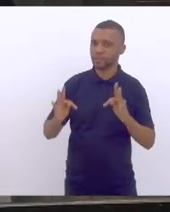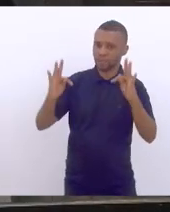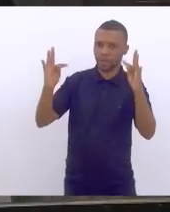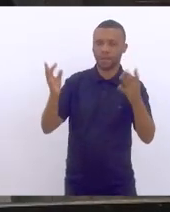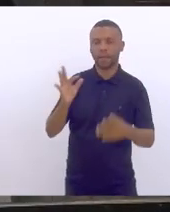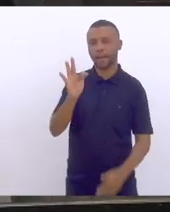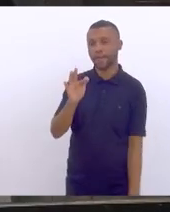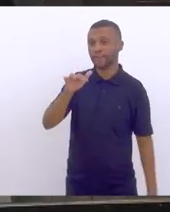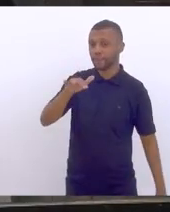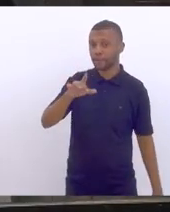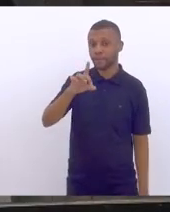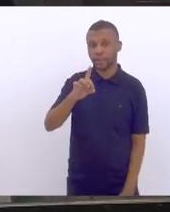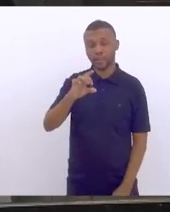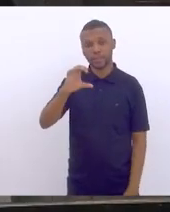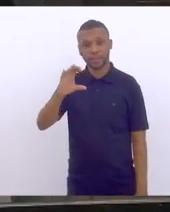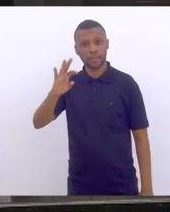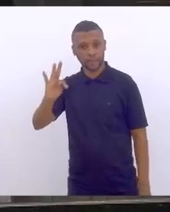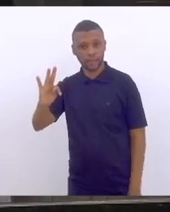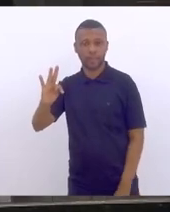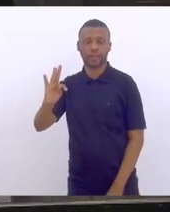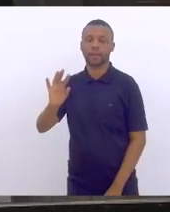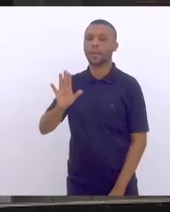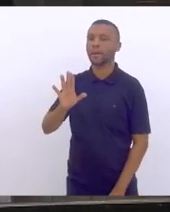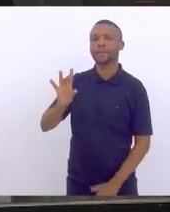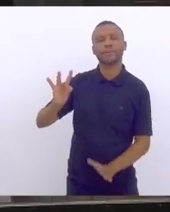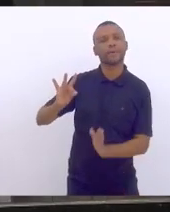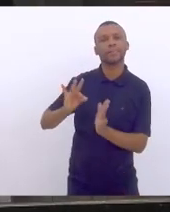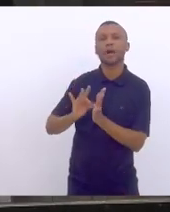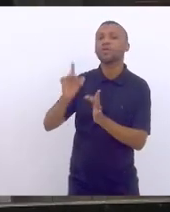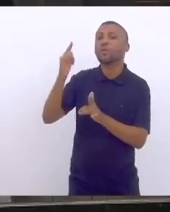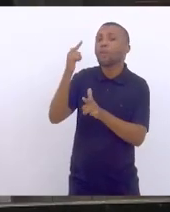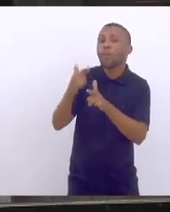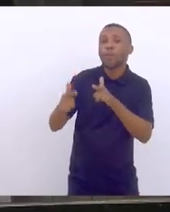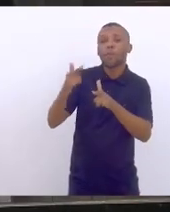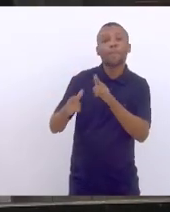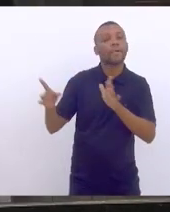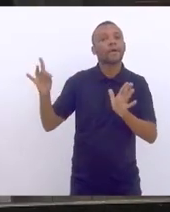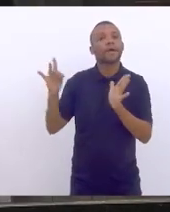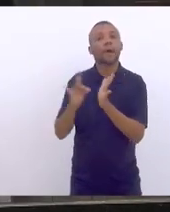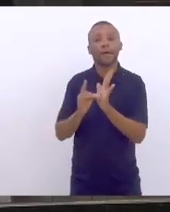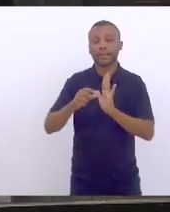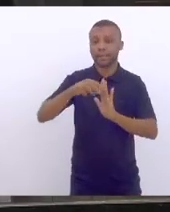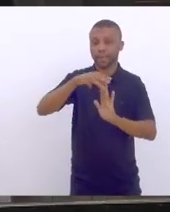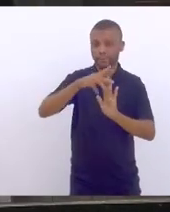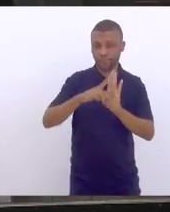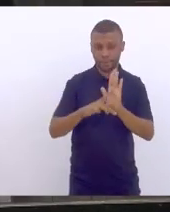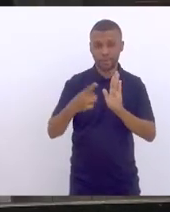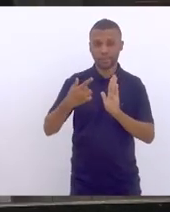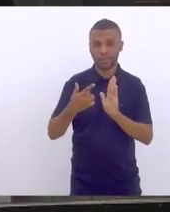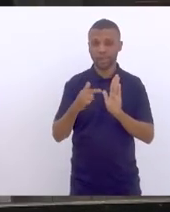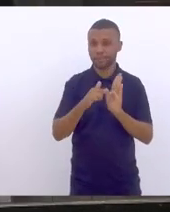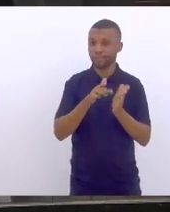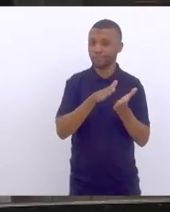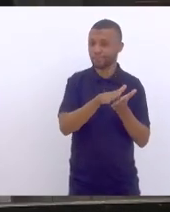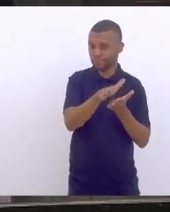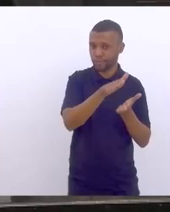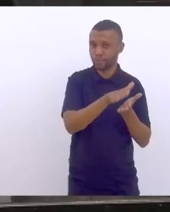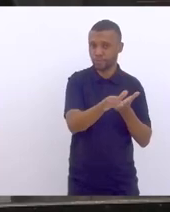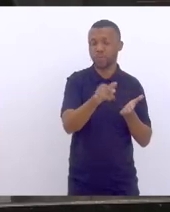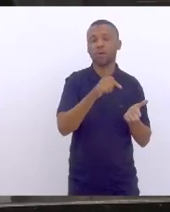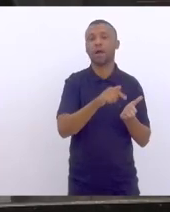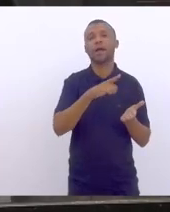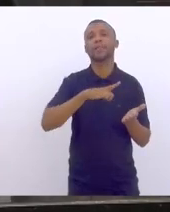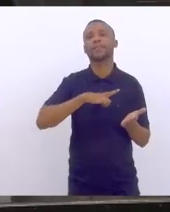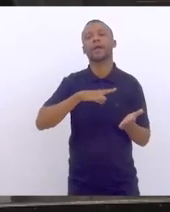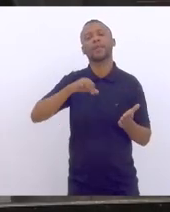Na verdade, a consequência direta desta medida provisória é que ela